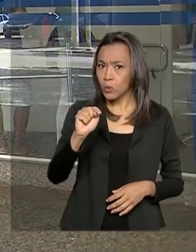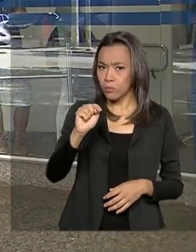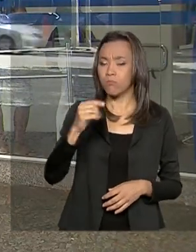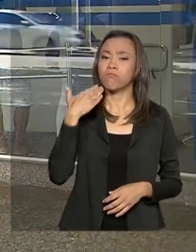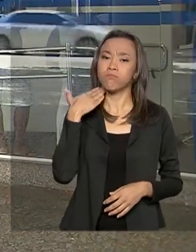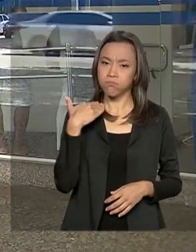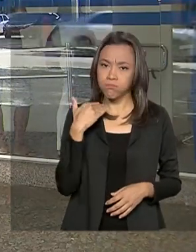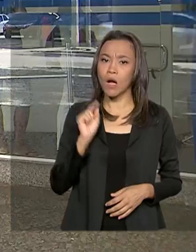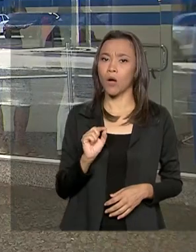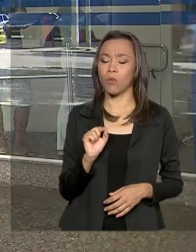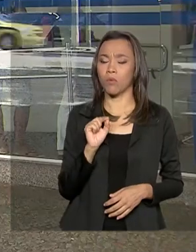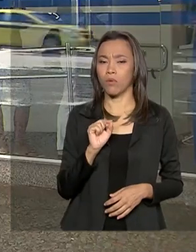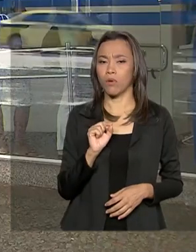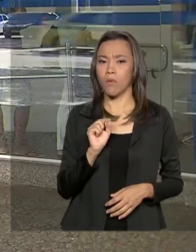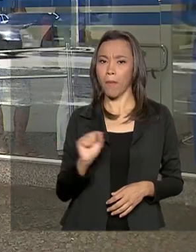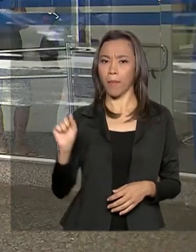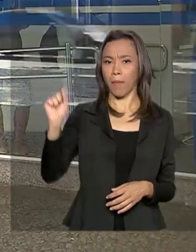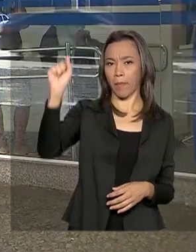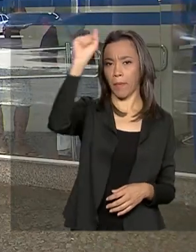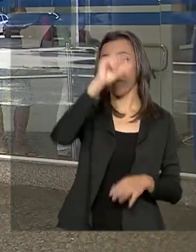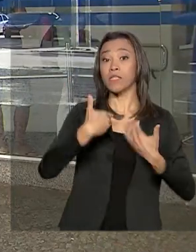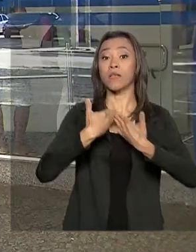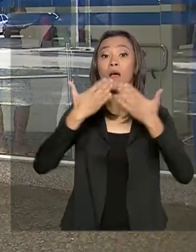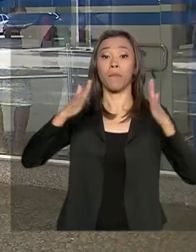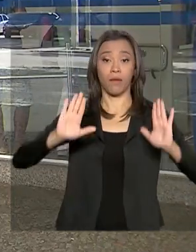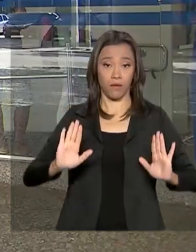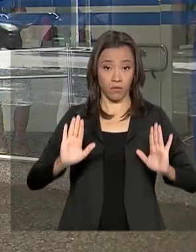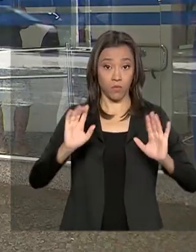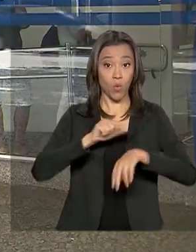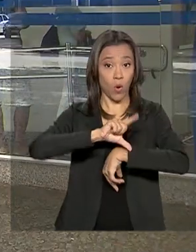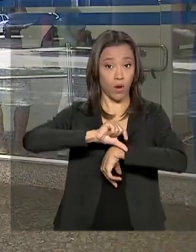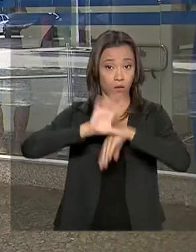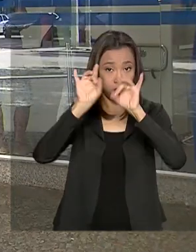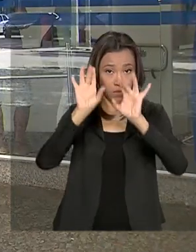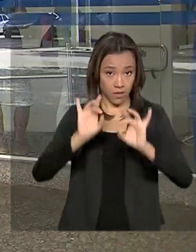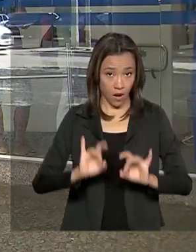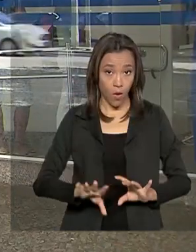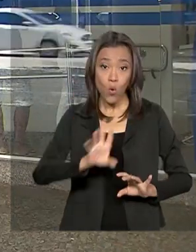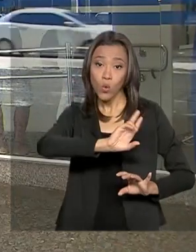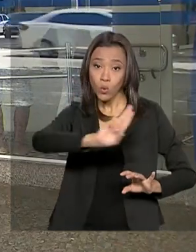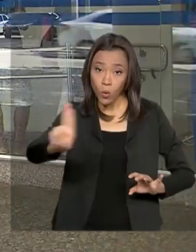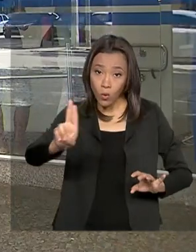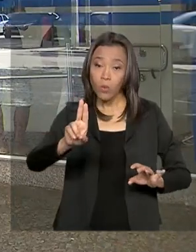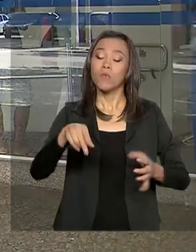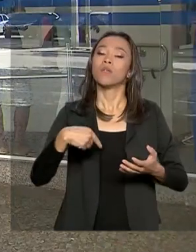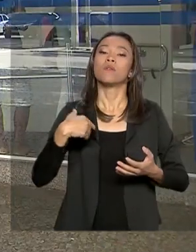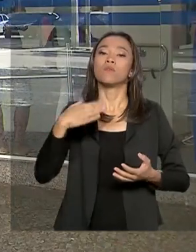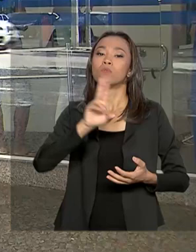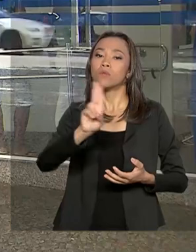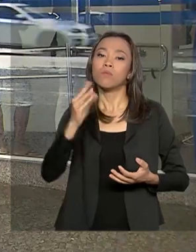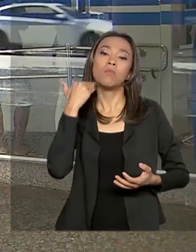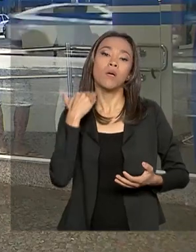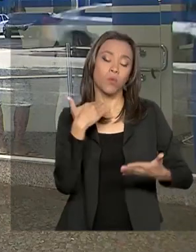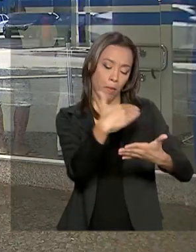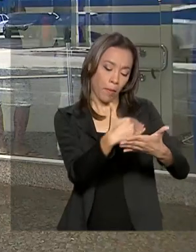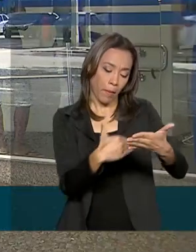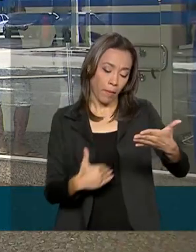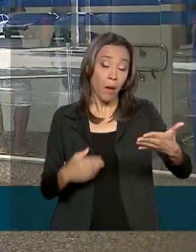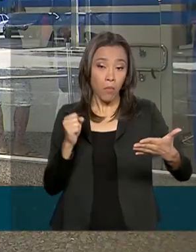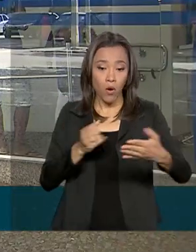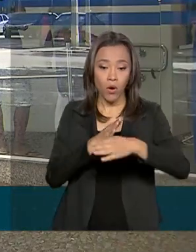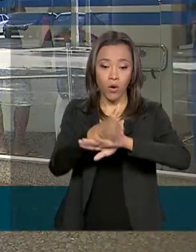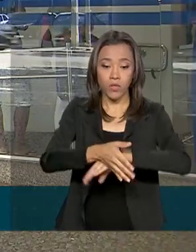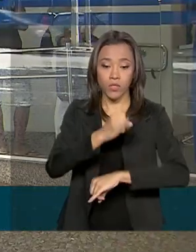amanhã e sexta-feira, em horário especial de atendimento. A lista dessas agências pode ser consultada no site